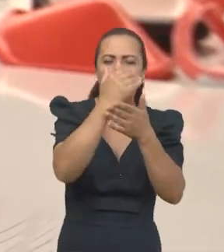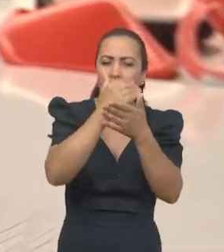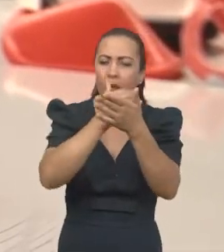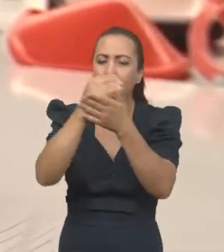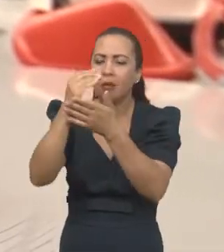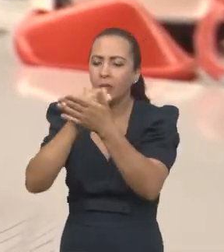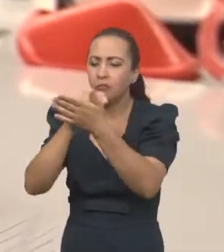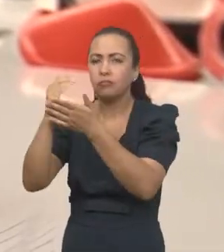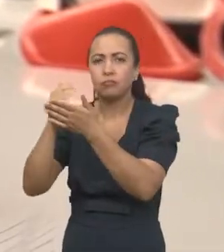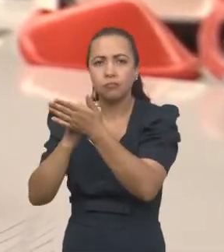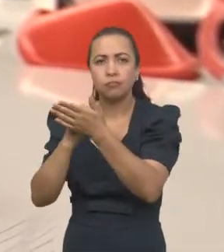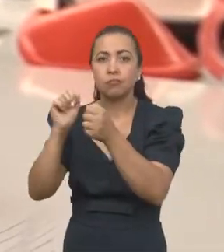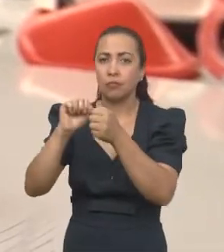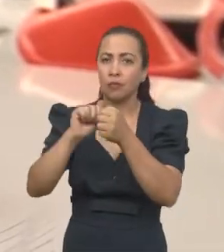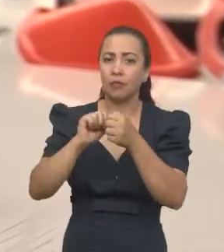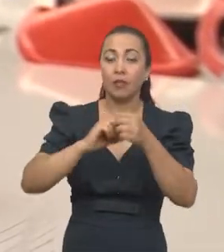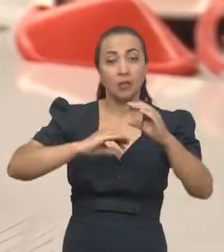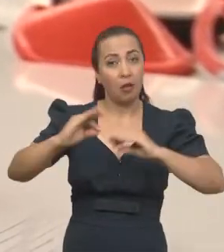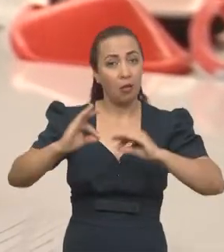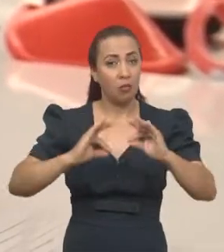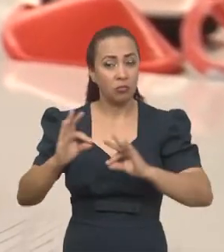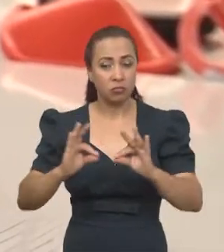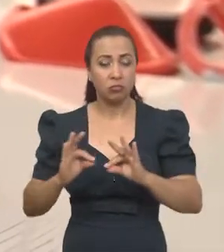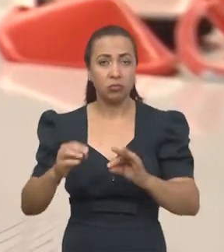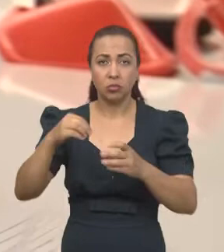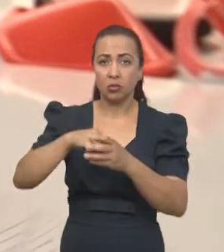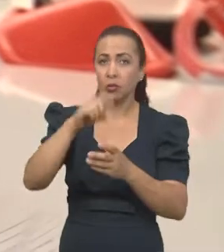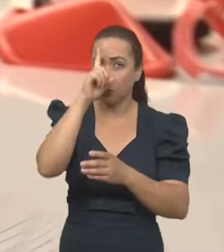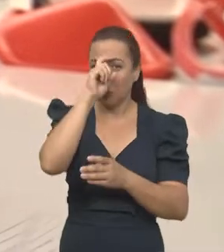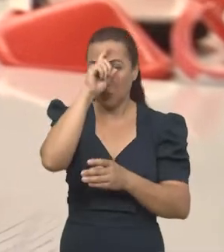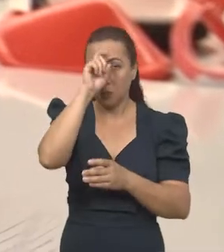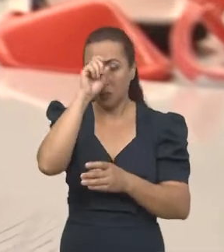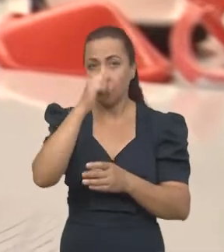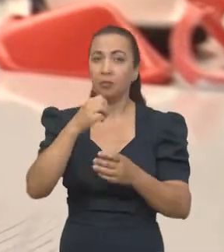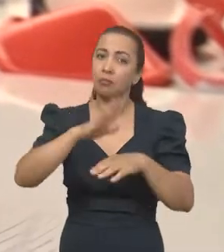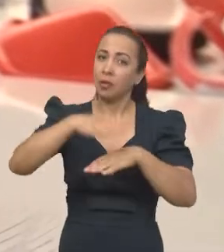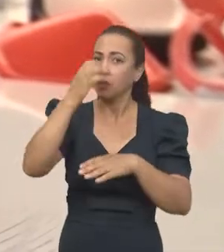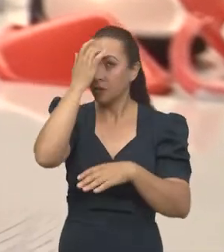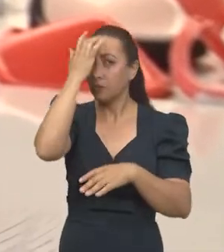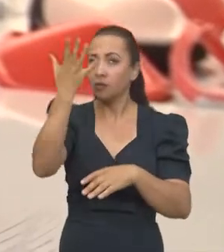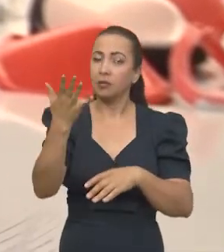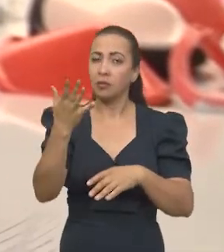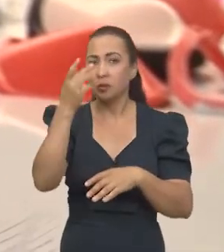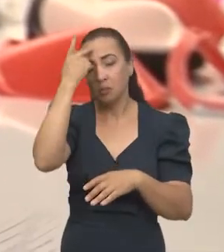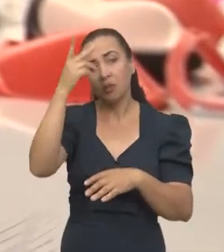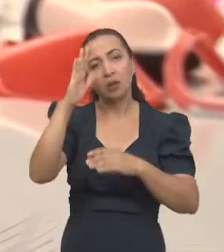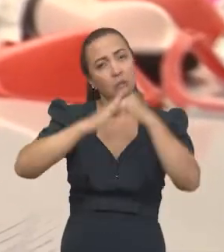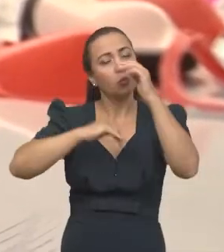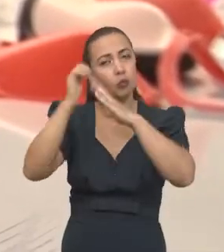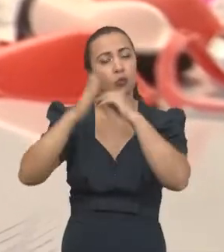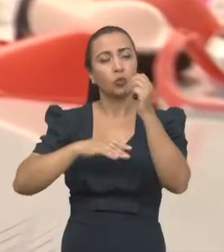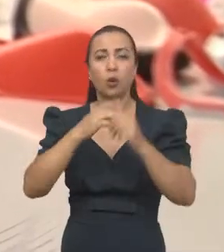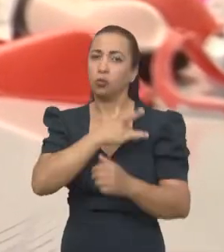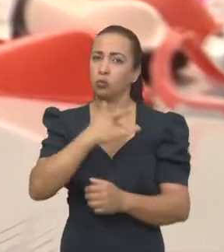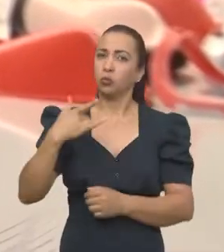maneiras de tornar a usabilidade dentro do hospital com o paciente mais rápida e fácil para o profissional.